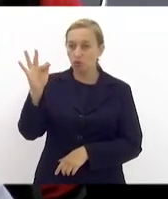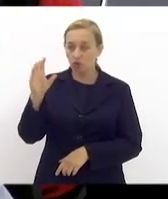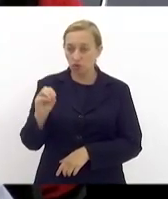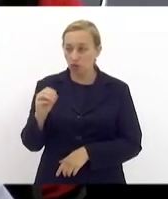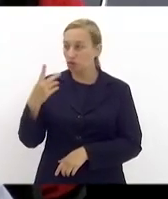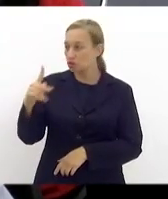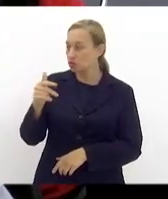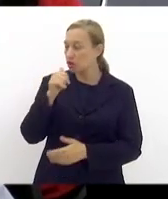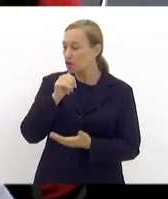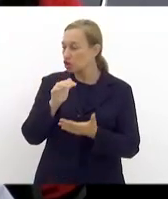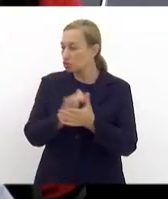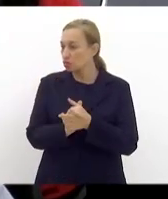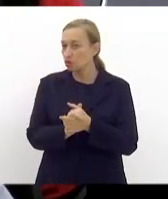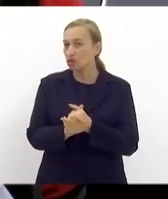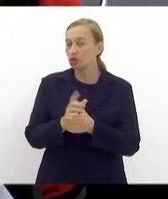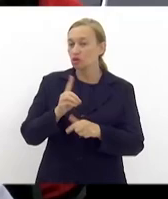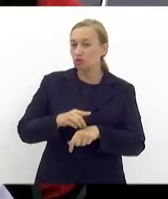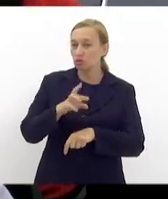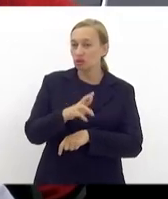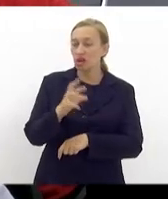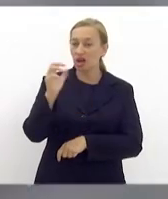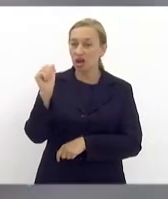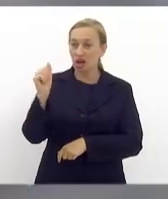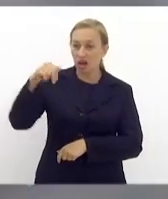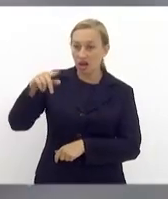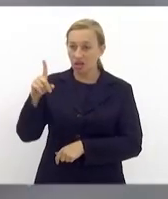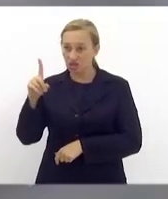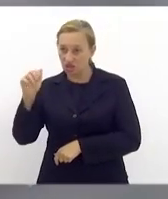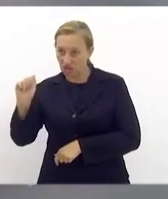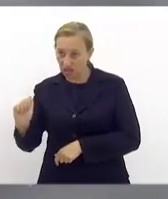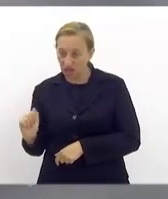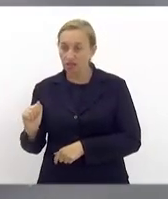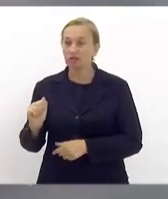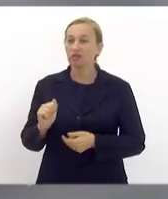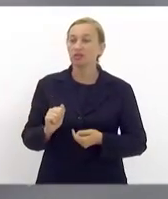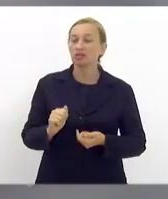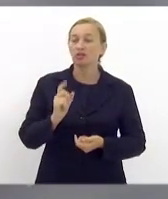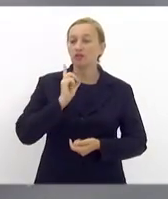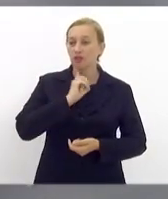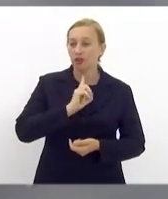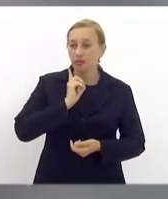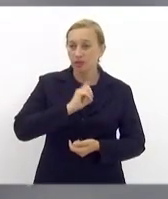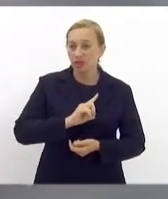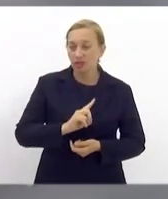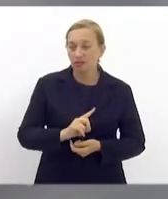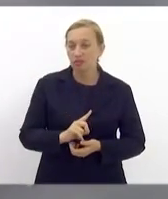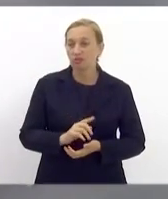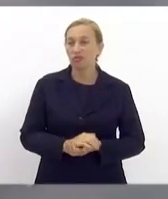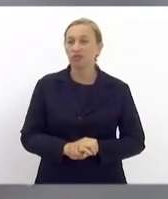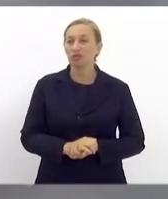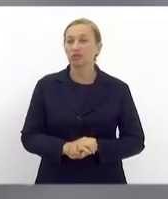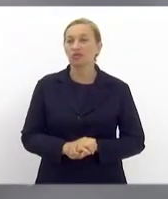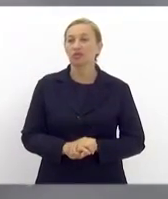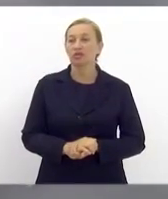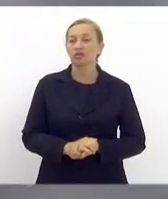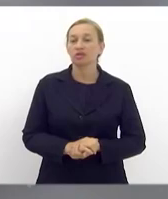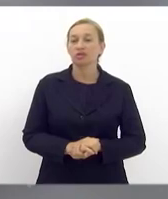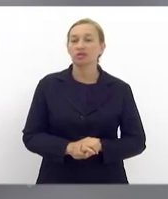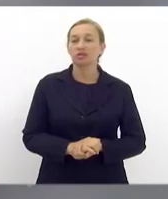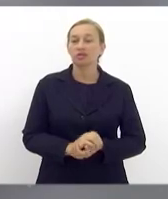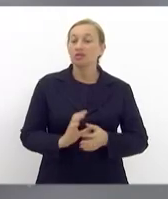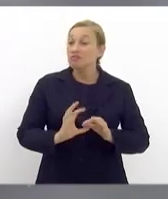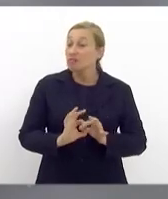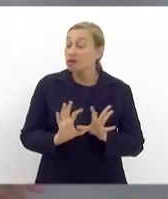esposa doutora Ângela. E o Flamengo foi gentilmente... nos